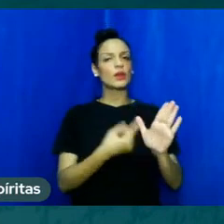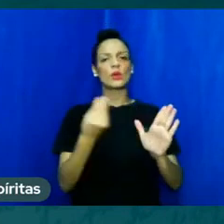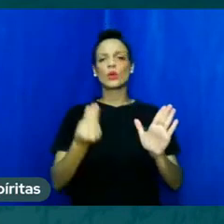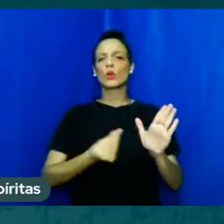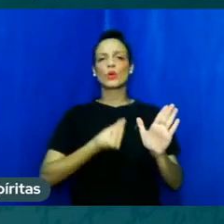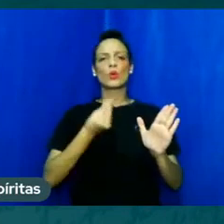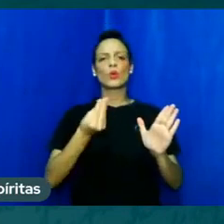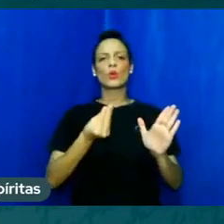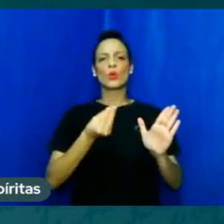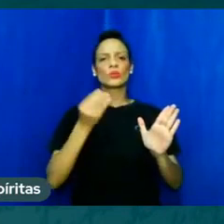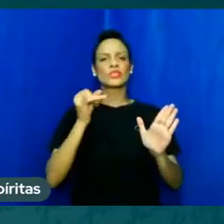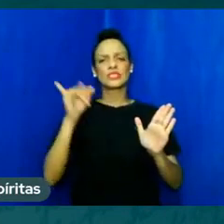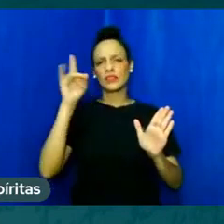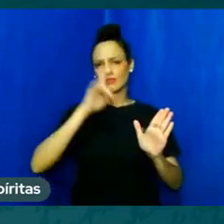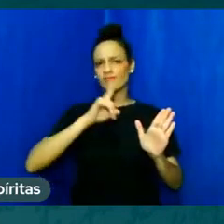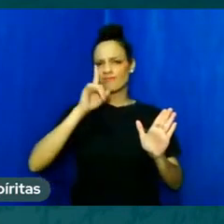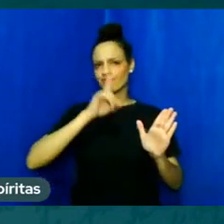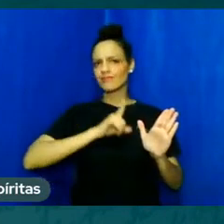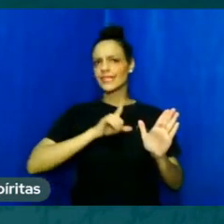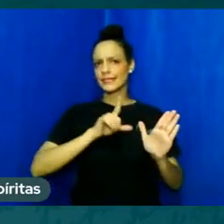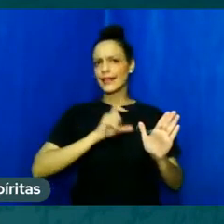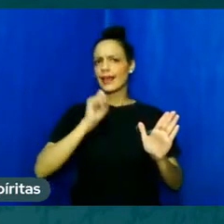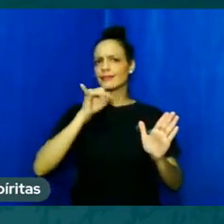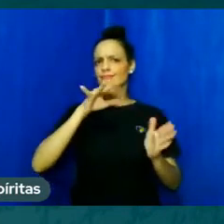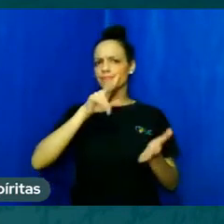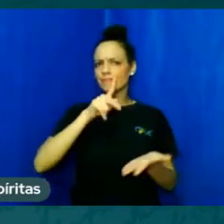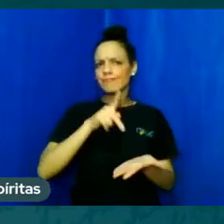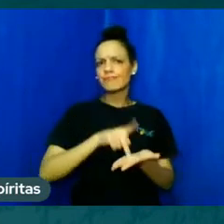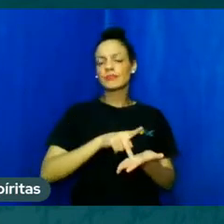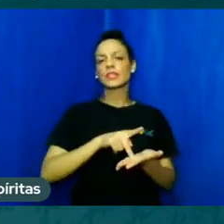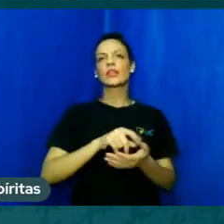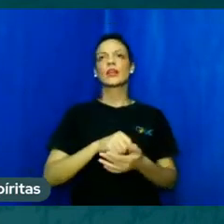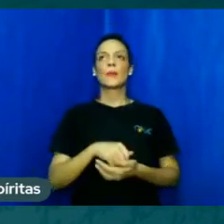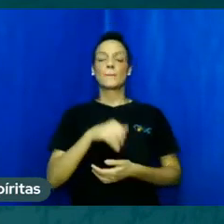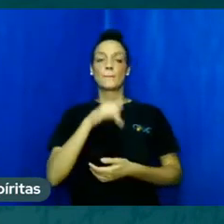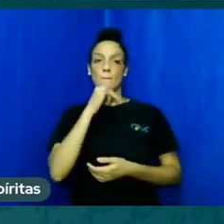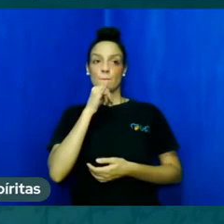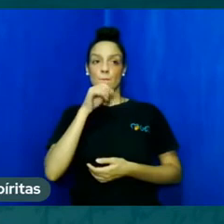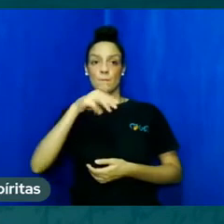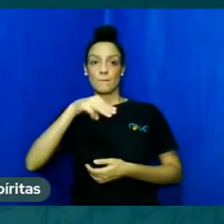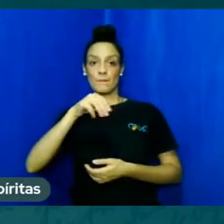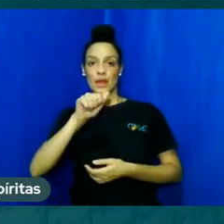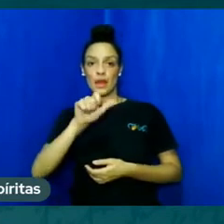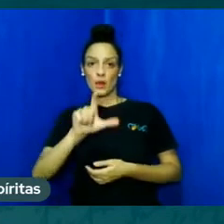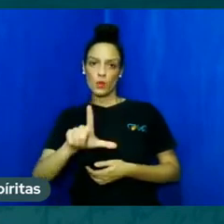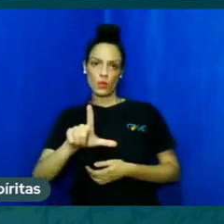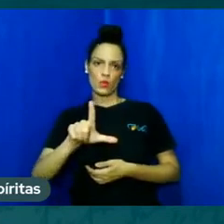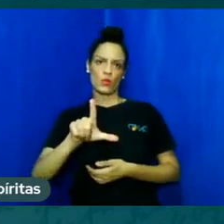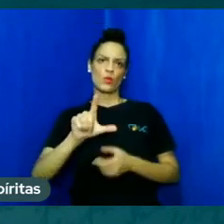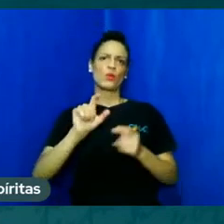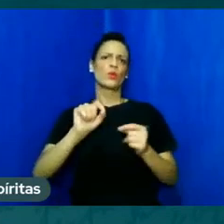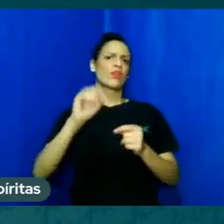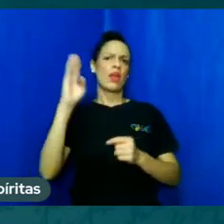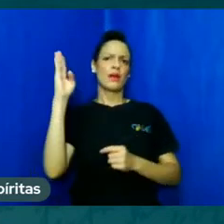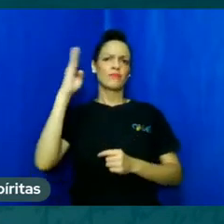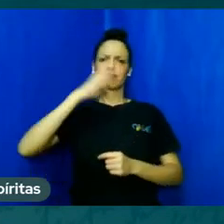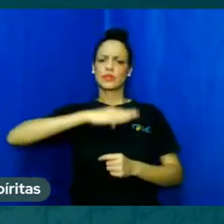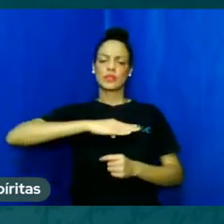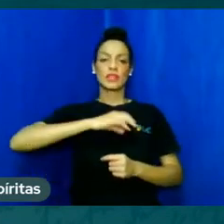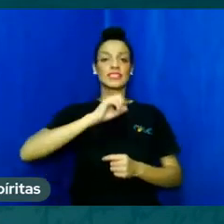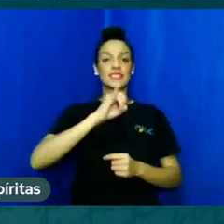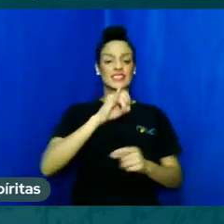sombra de dúvida, né? Então, quando a gente fala em mal, o mal, ele é de venda e ignorância,